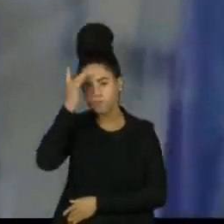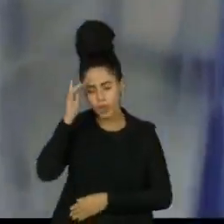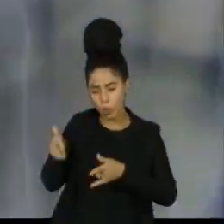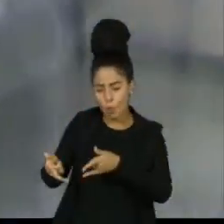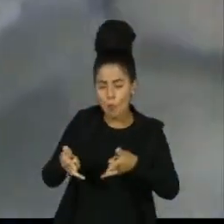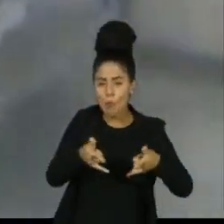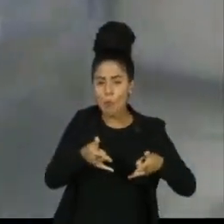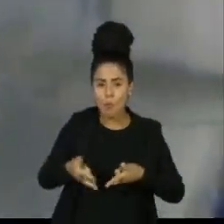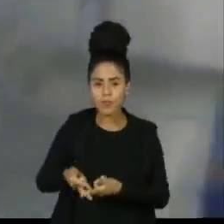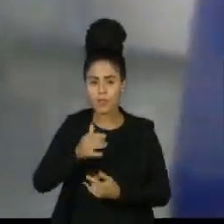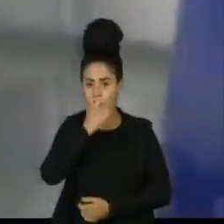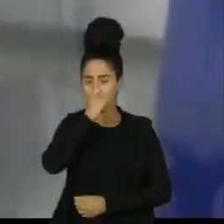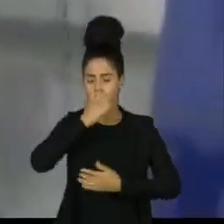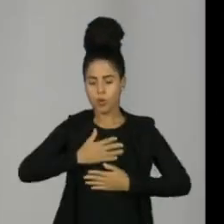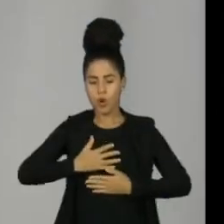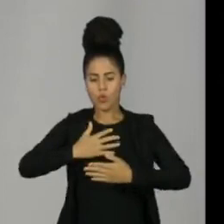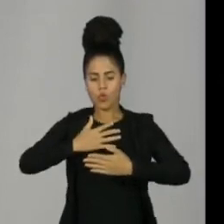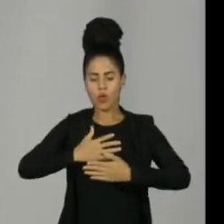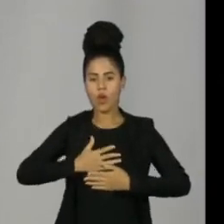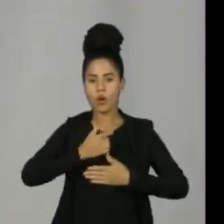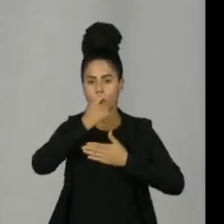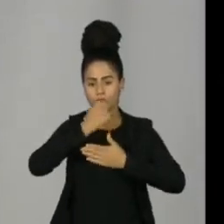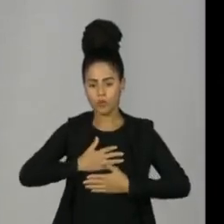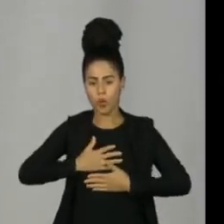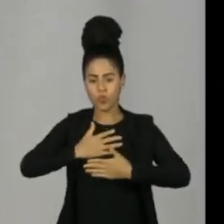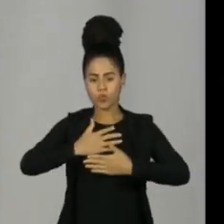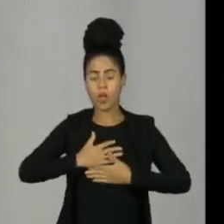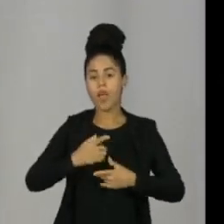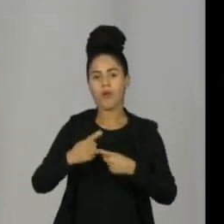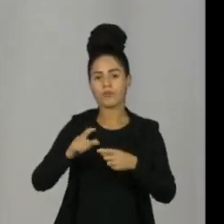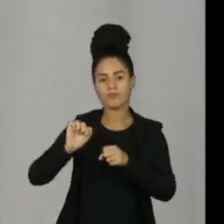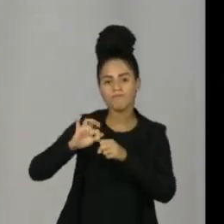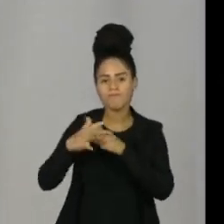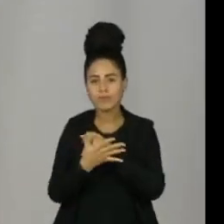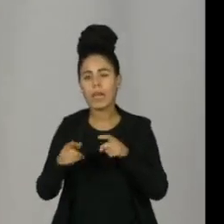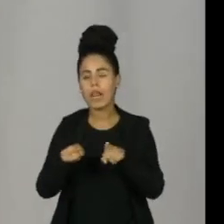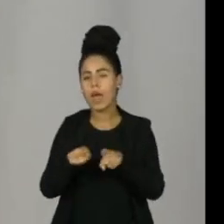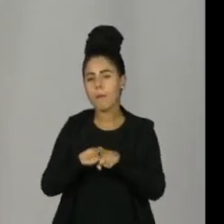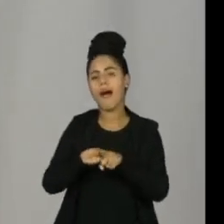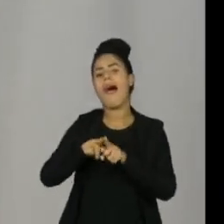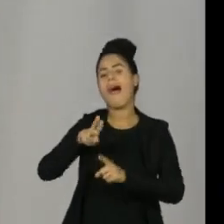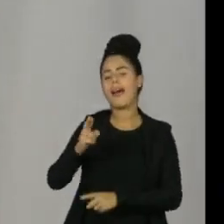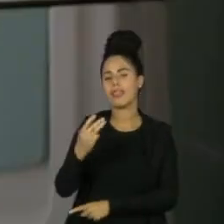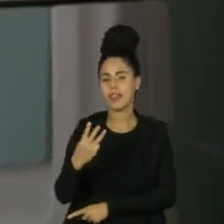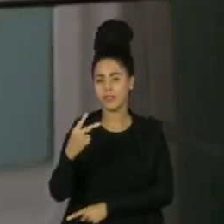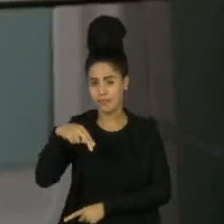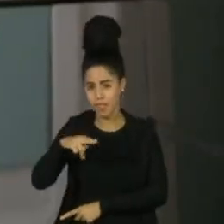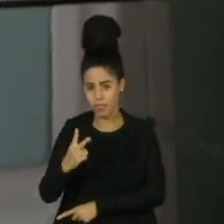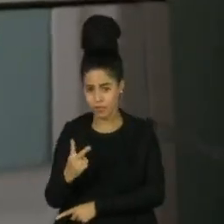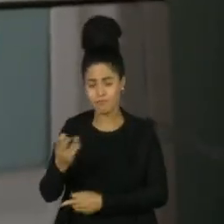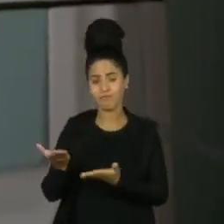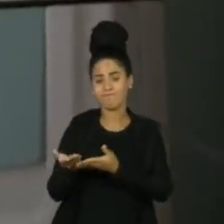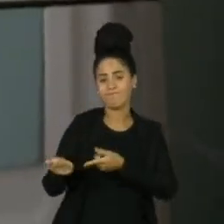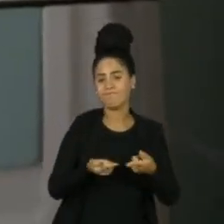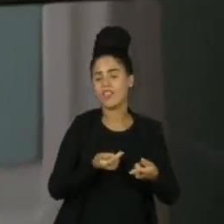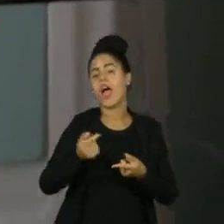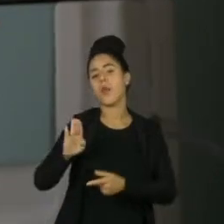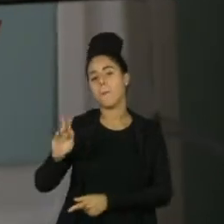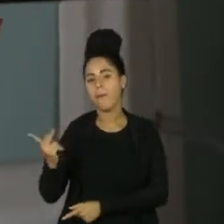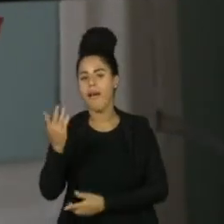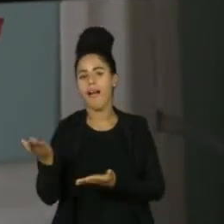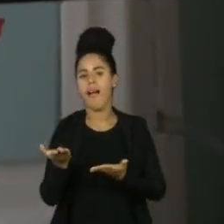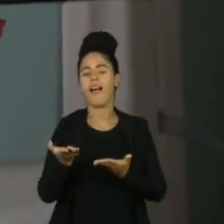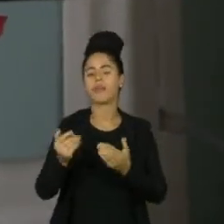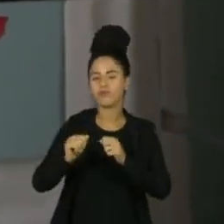com síndrome respiratória aguda grave, provocada pelo novo coronavírus ou pelo H3N2. Em Belo Horizonte, os leitos de